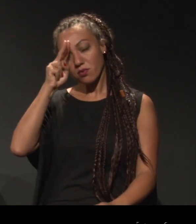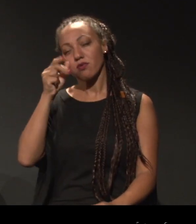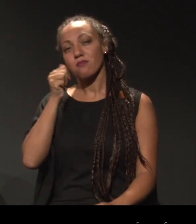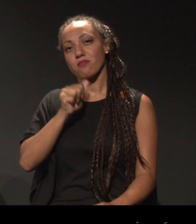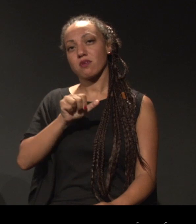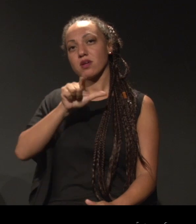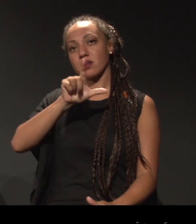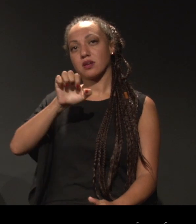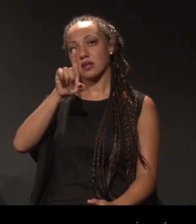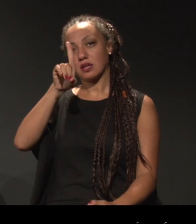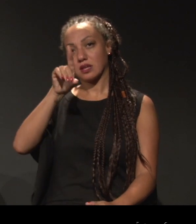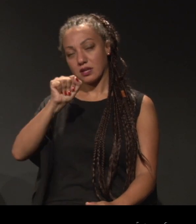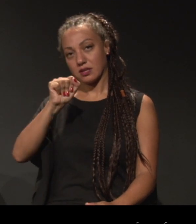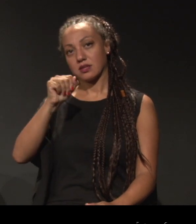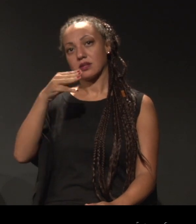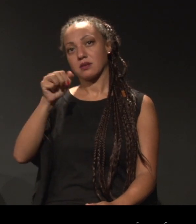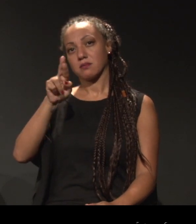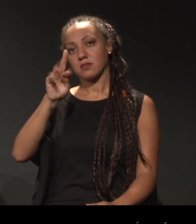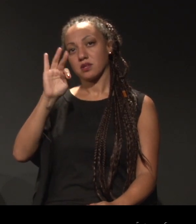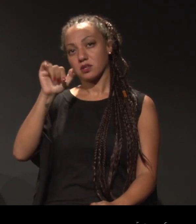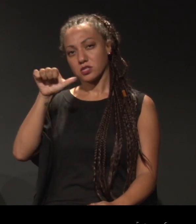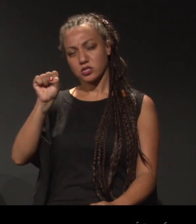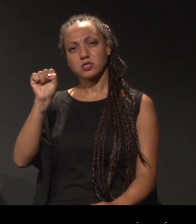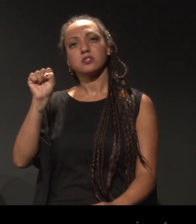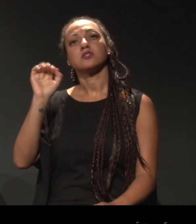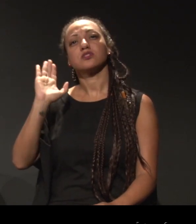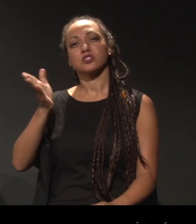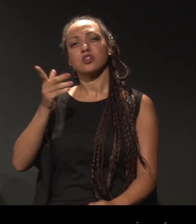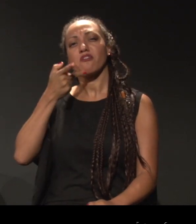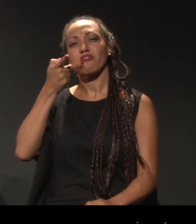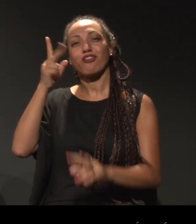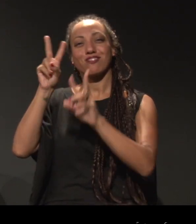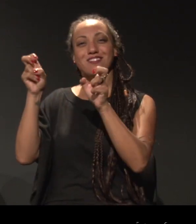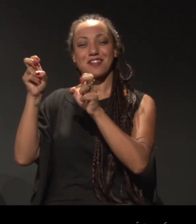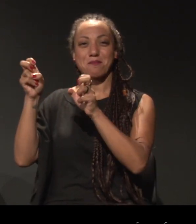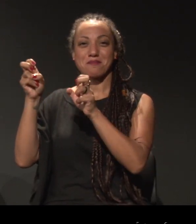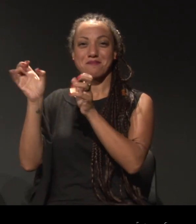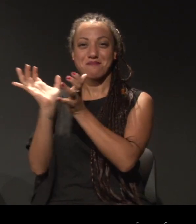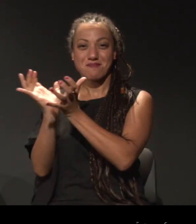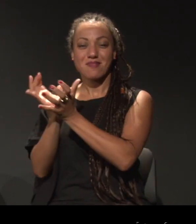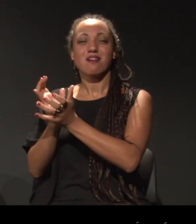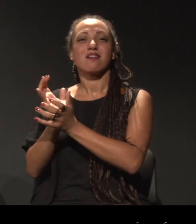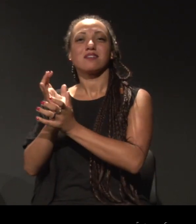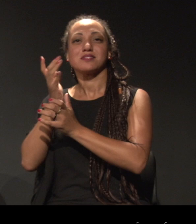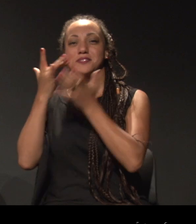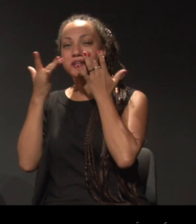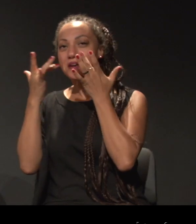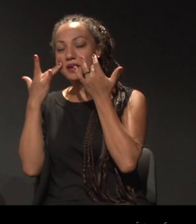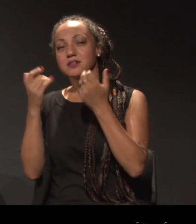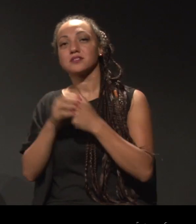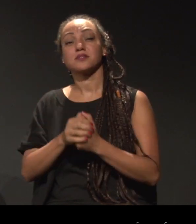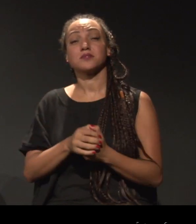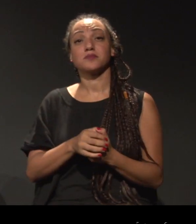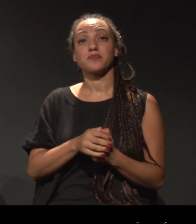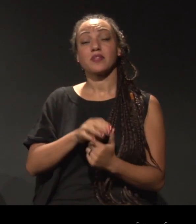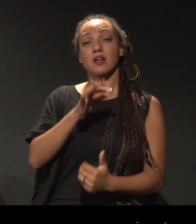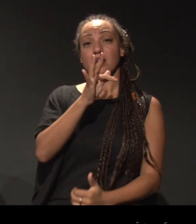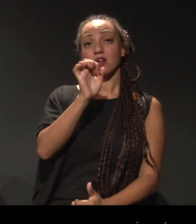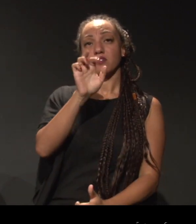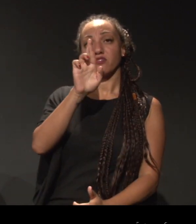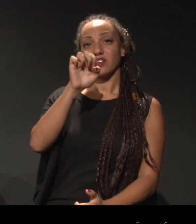no Diálogos de Teatro. A Fernanda Júlia, que foi a nossa convidada, tem um trabalho referendado no projeto da Leda.